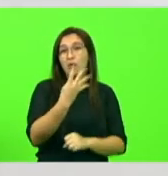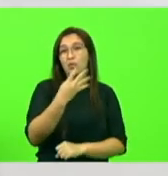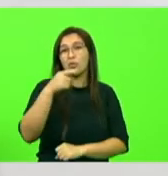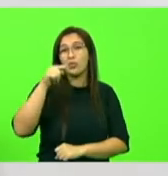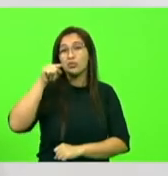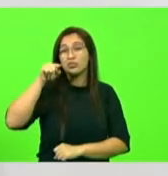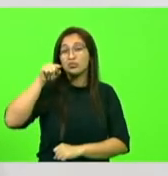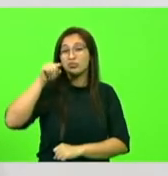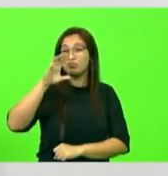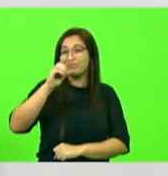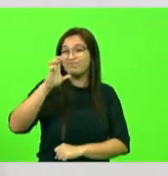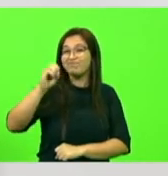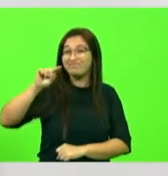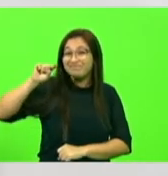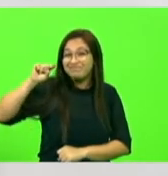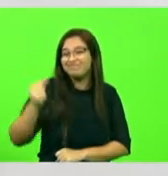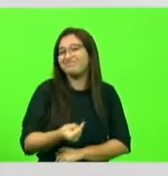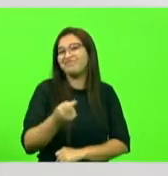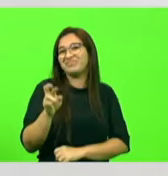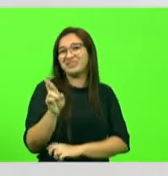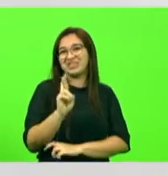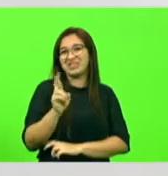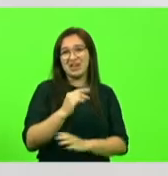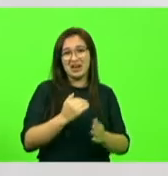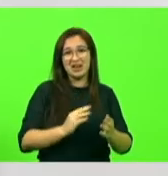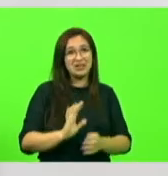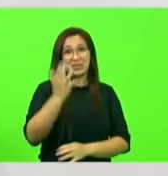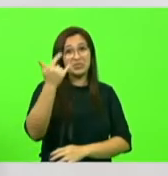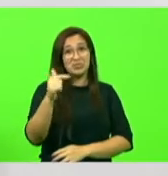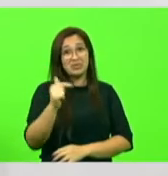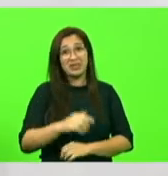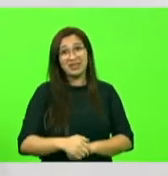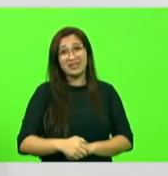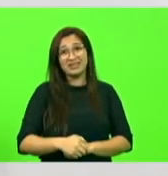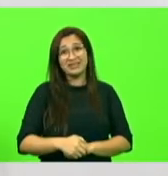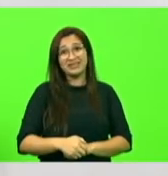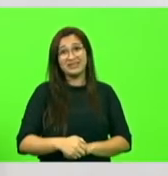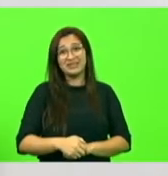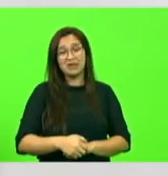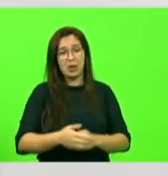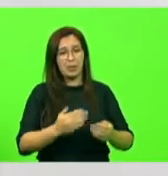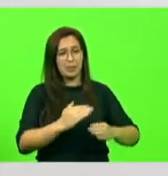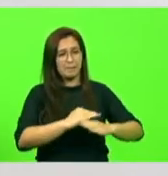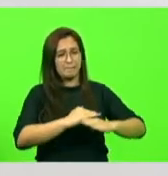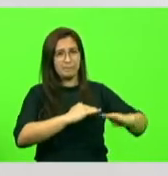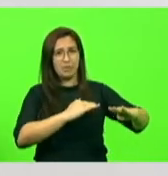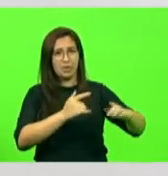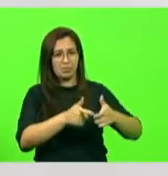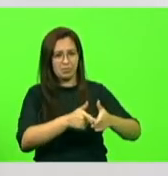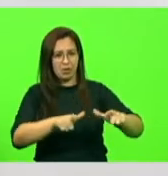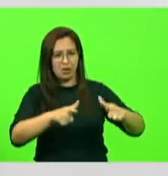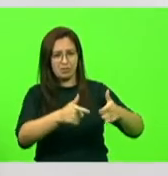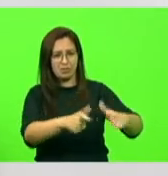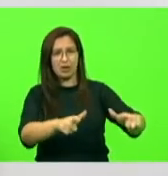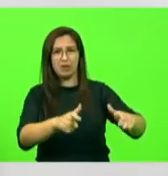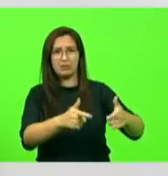nós estamos pedindo, o pouco, se nem o pouco, nós estamos ganhando, é tapar os buracos da rua, passei lá hoje de manhã, porque eu moro